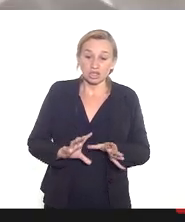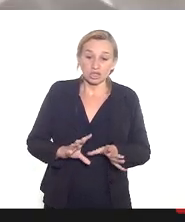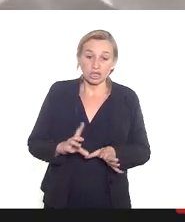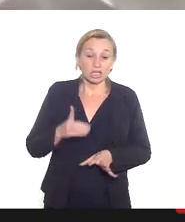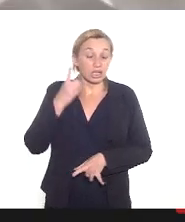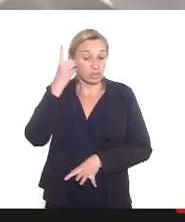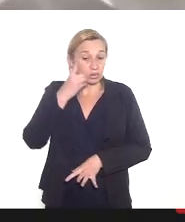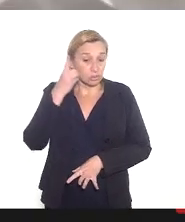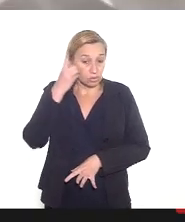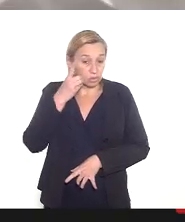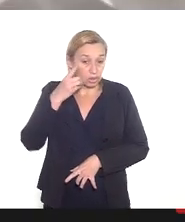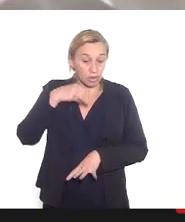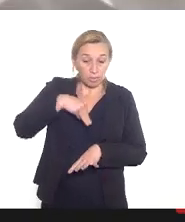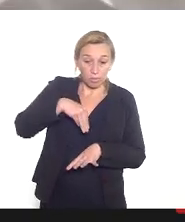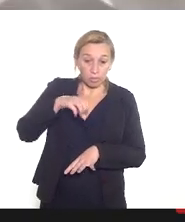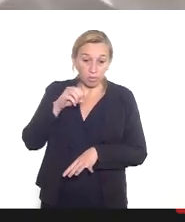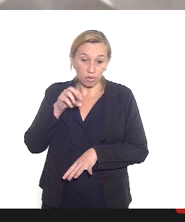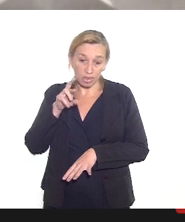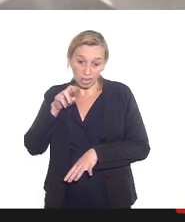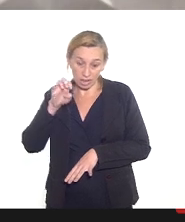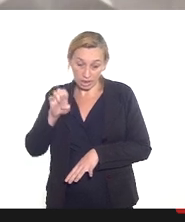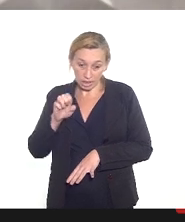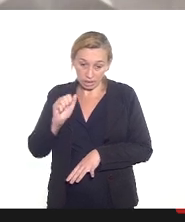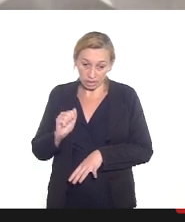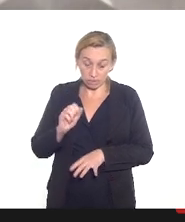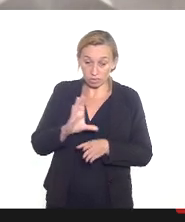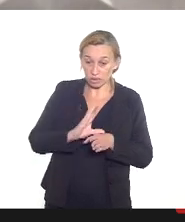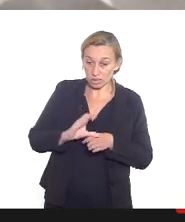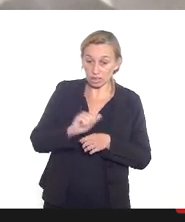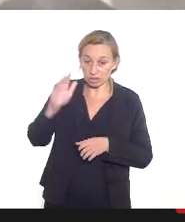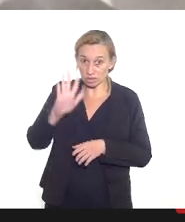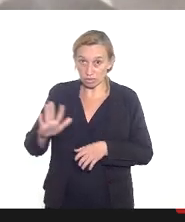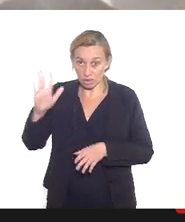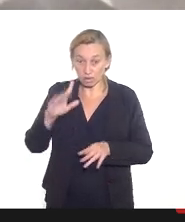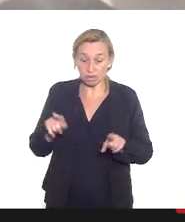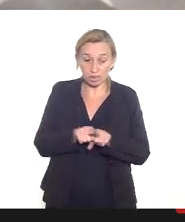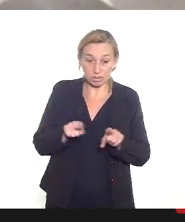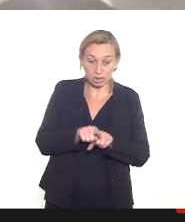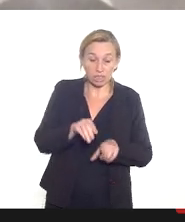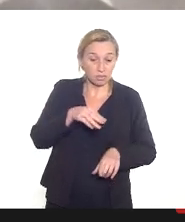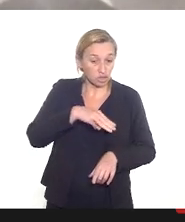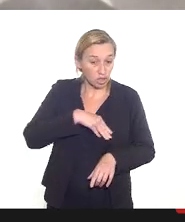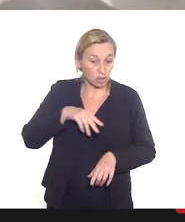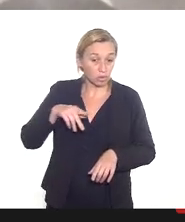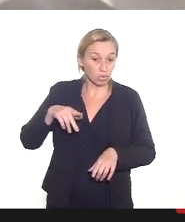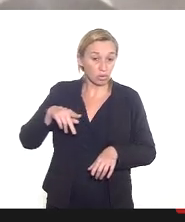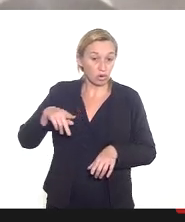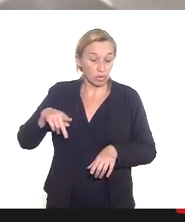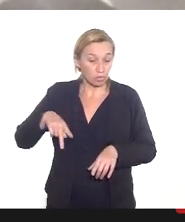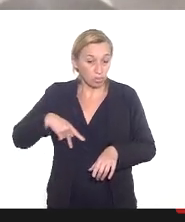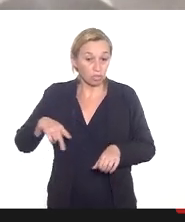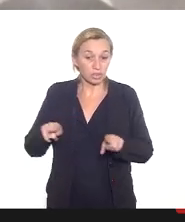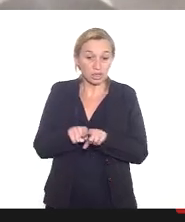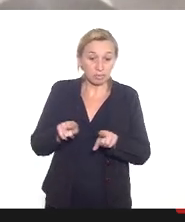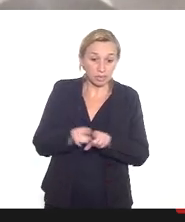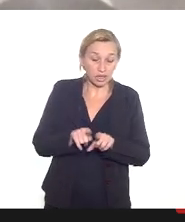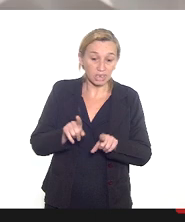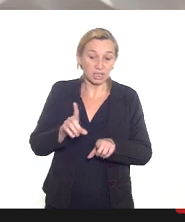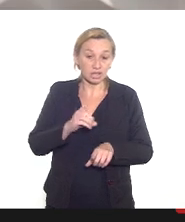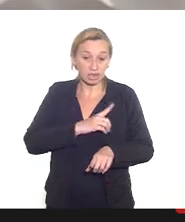que é do Conselho Nacional a doutora Marcia Gustosa do Ministério Público e a doutora Alessandra da Defensoria